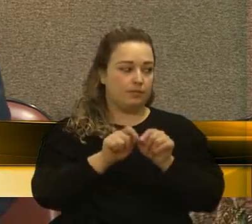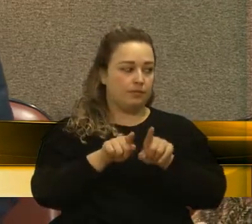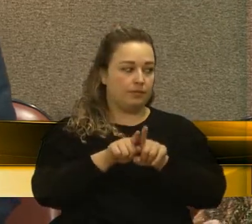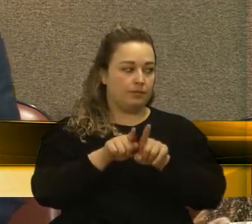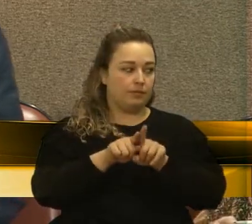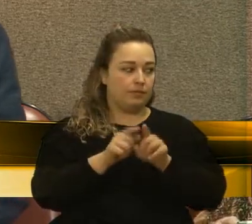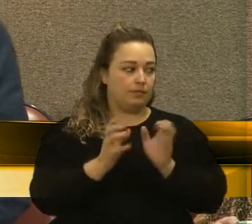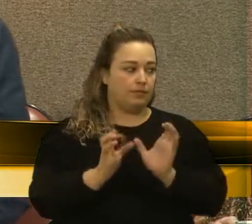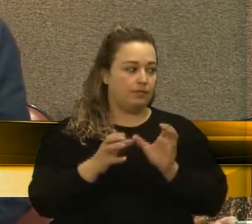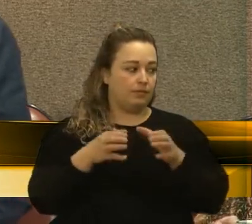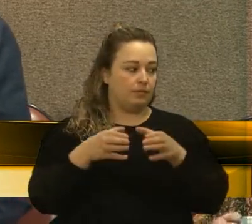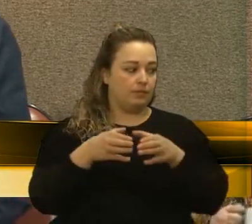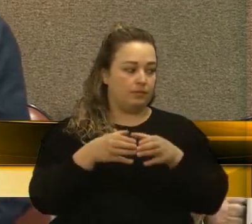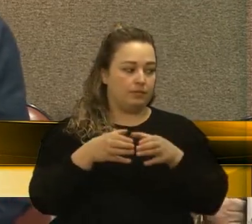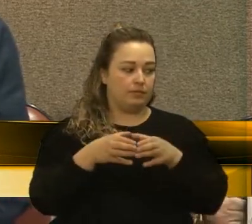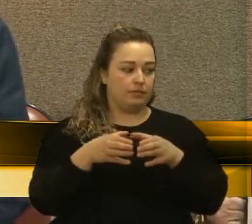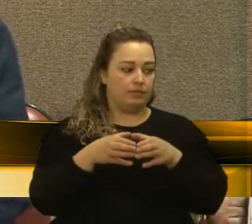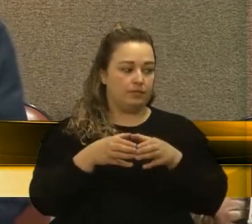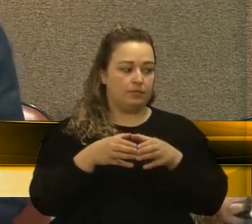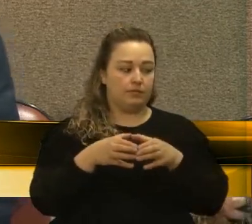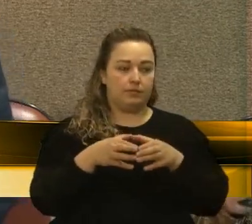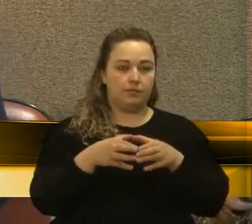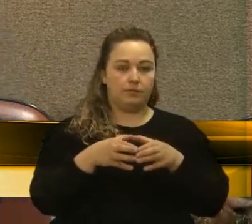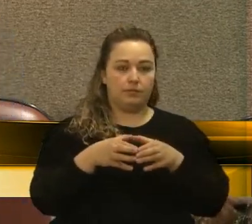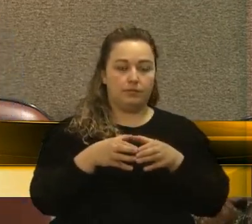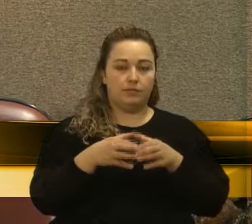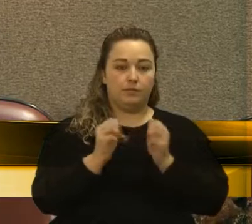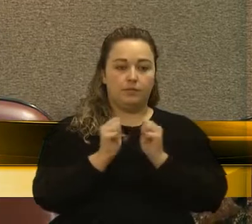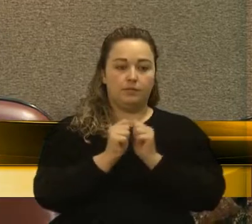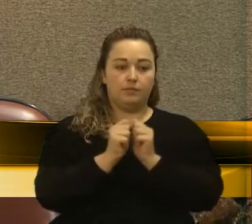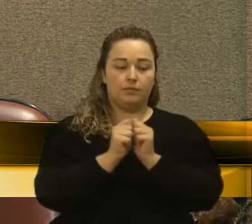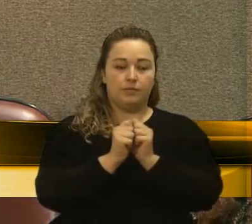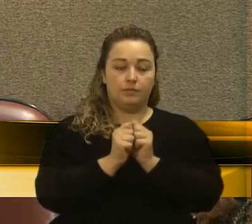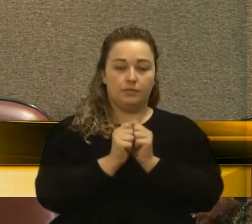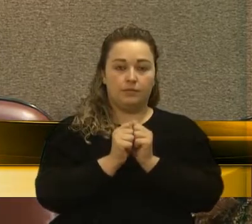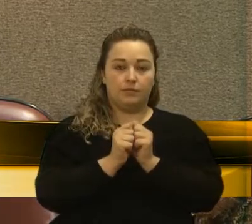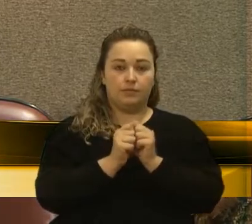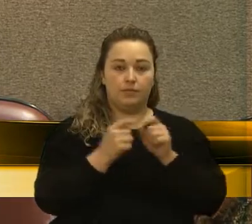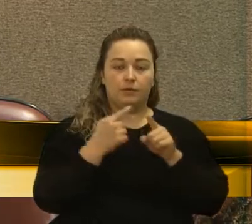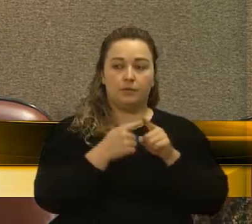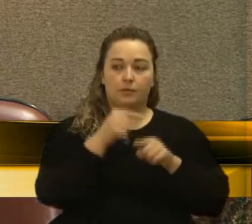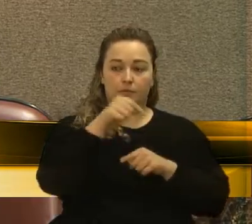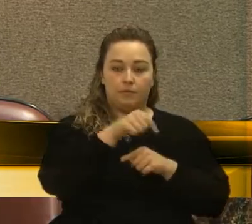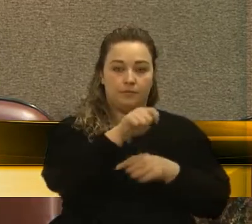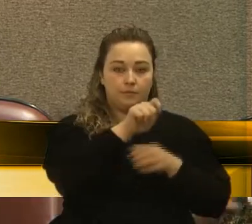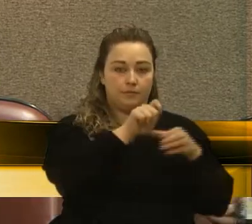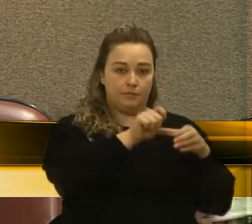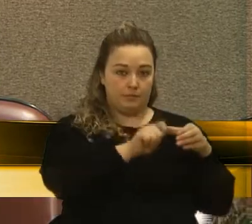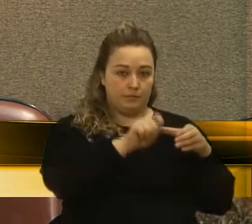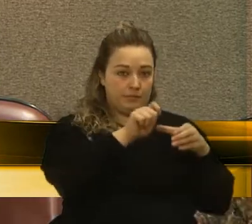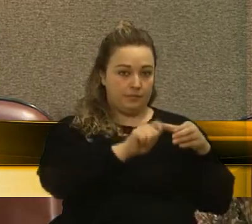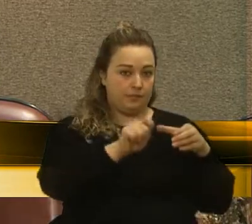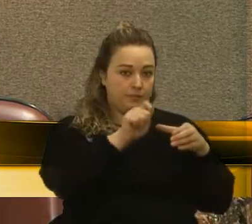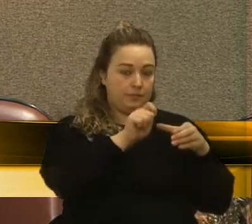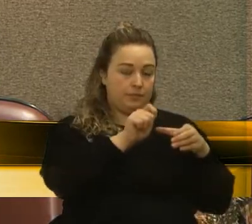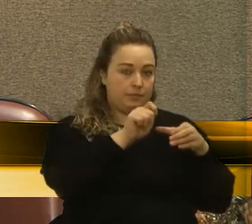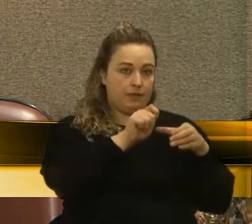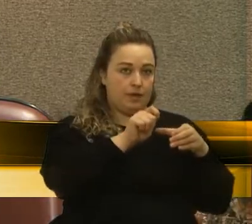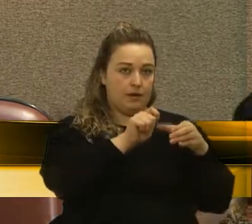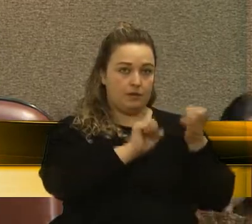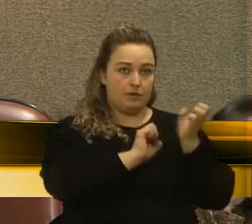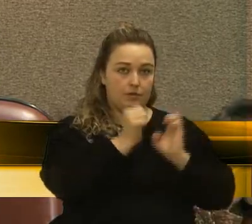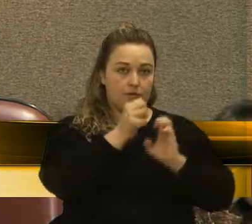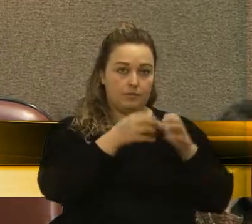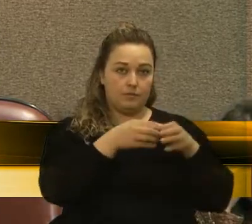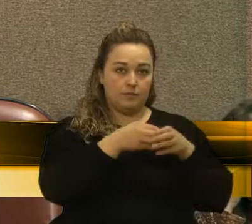bancada do PP e a vossa pessoa, porque a Microempa já recebeu aqui um